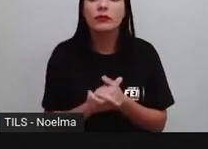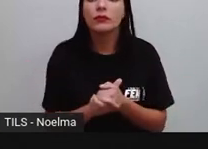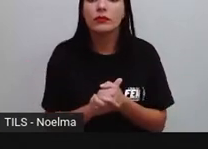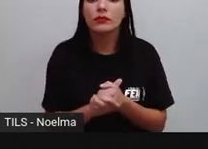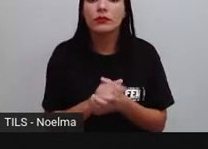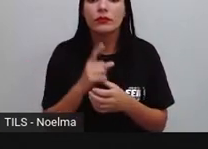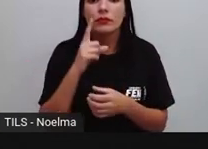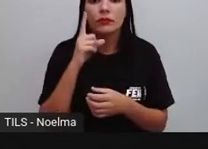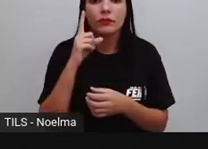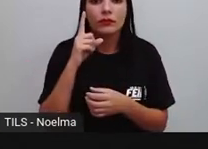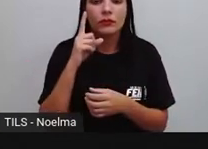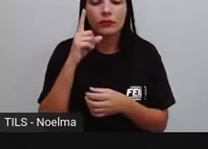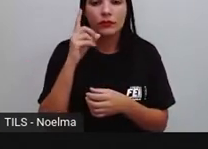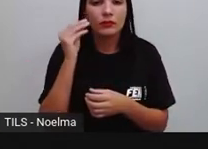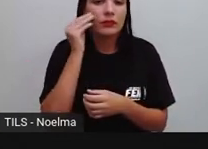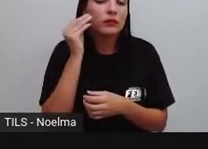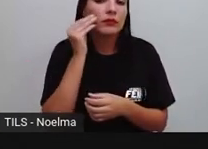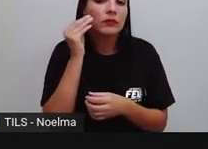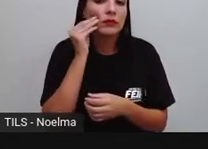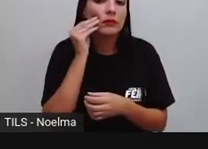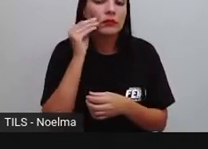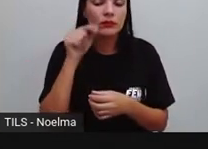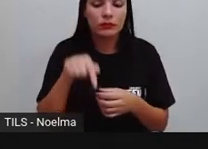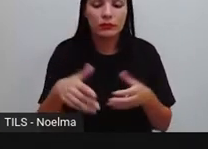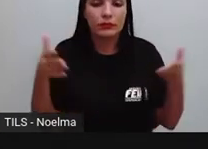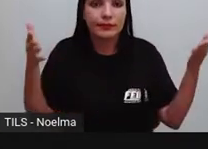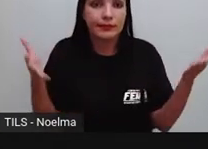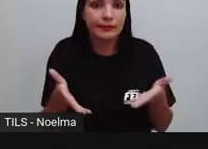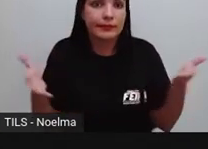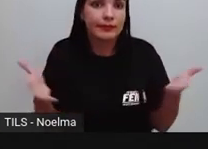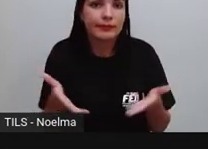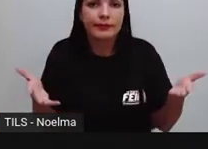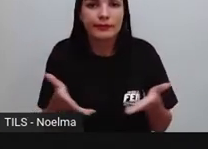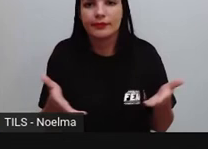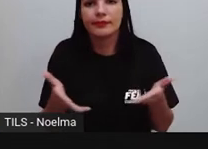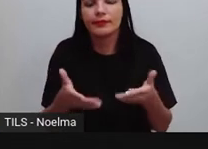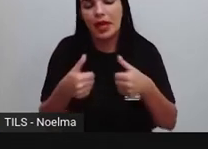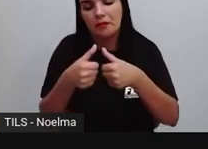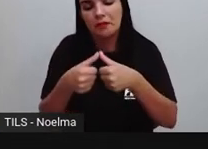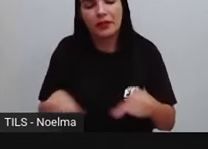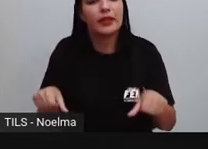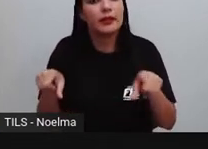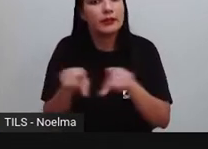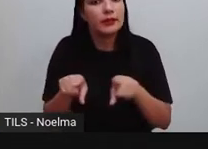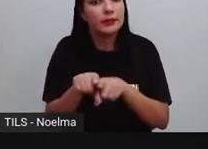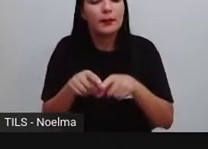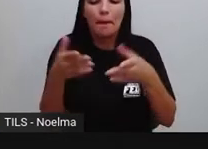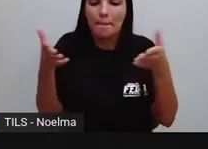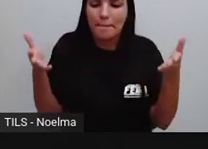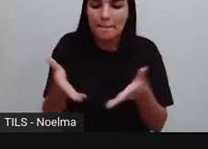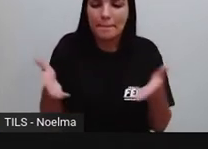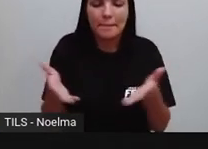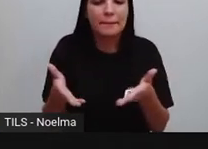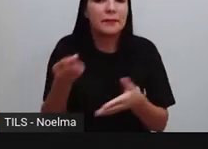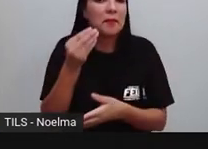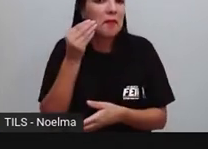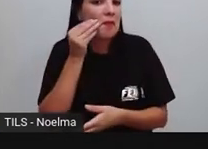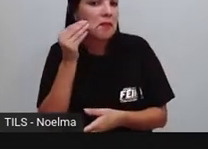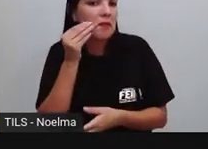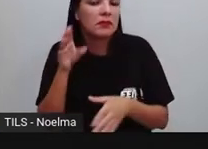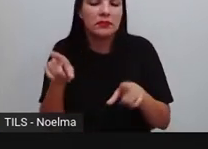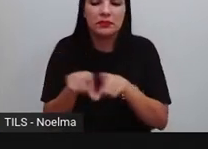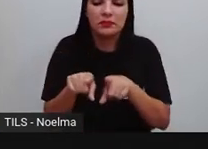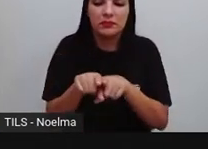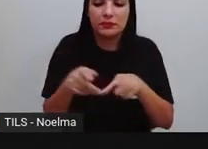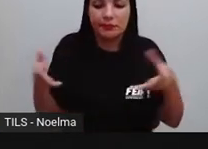Indicam, eles indicam. Presente, né? Fica, mostra, também é o agora.